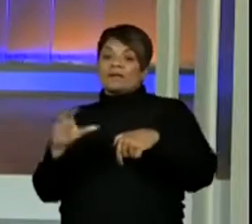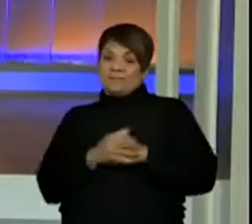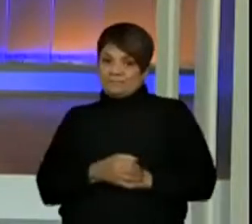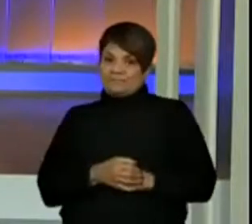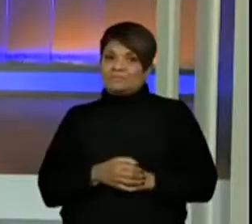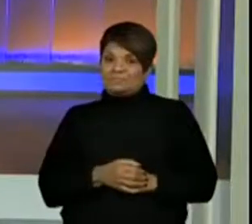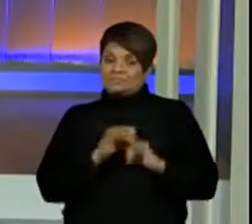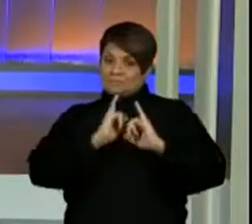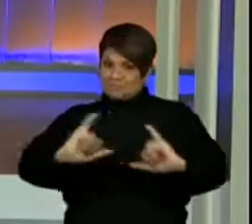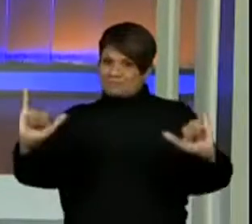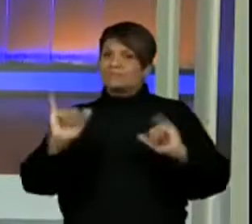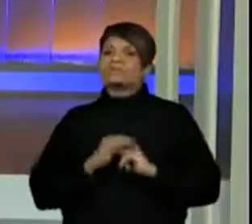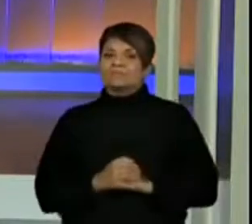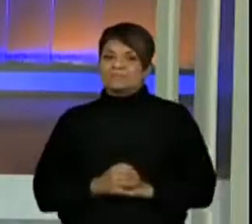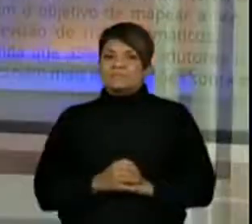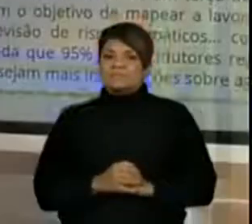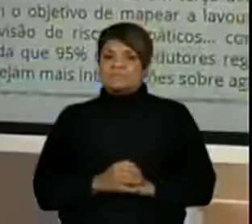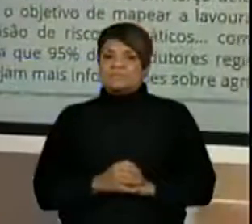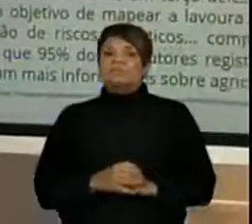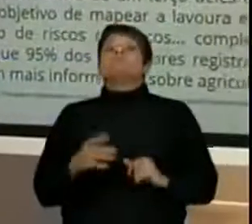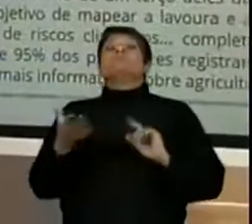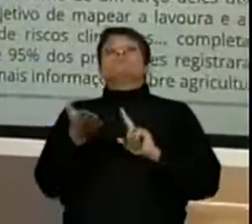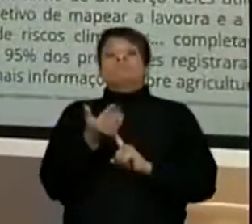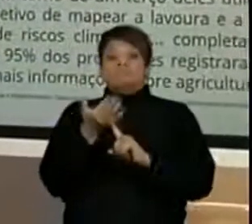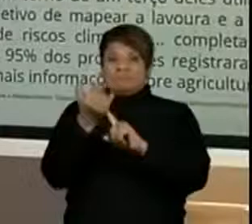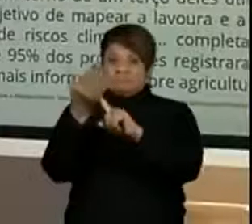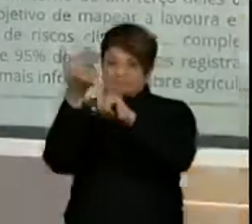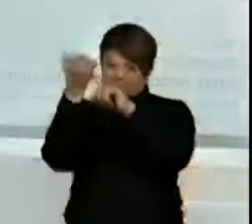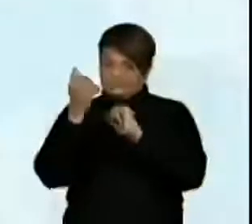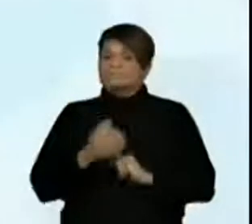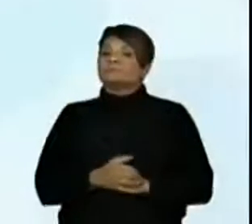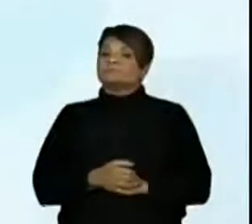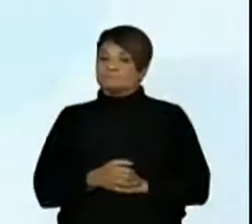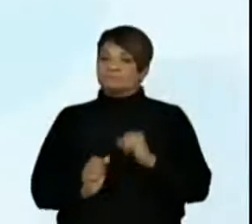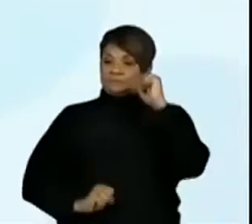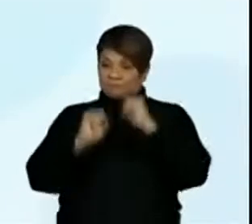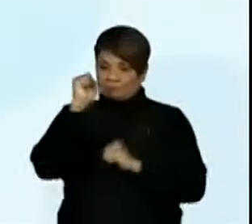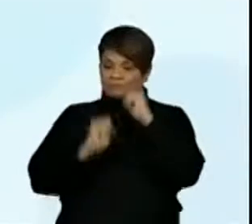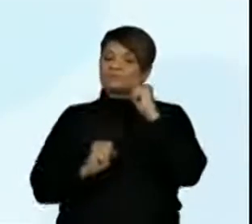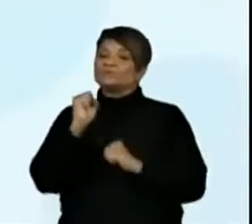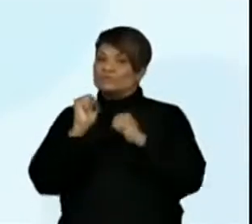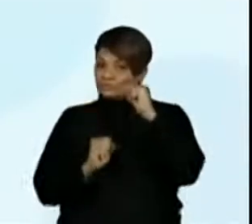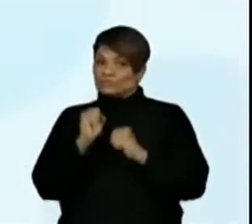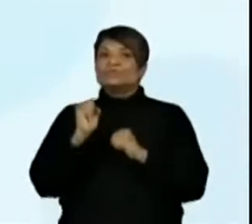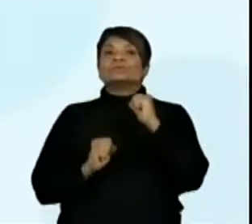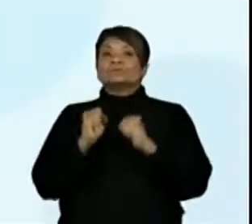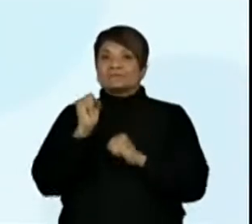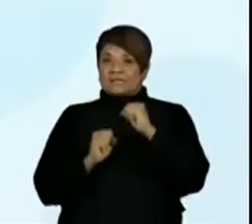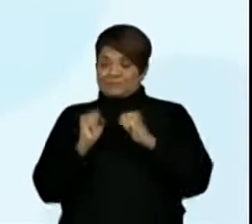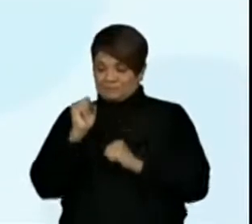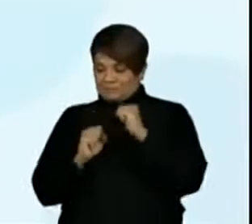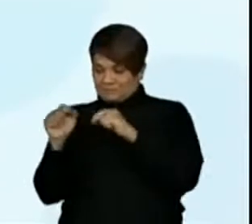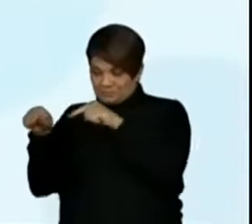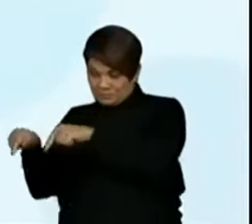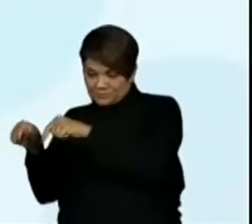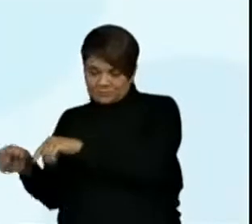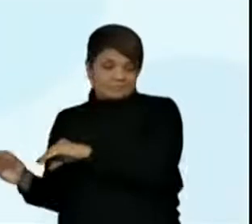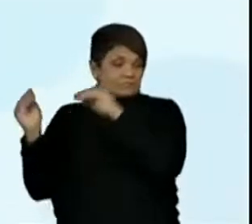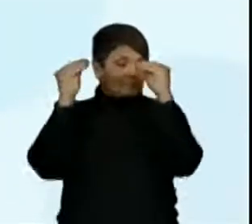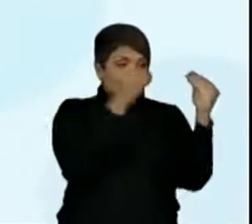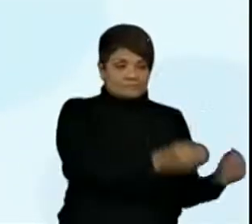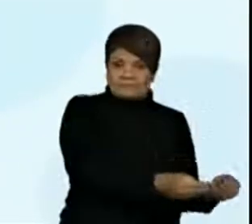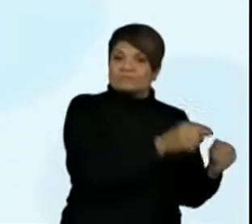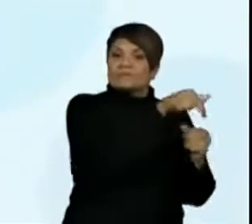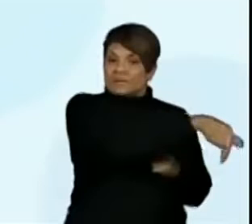notícia. Tecnologias da indústria no campo. Olha só, essas ferramentas são